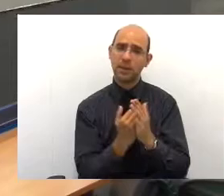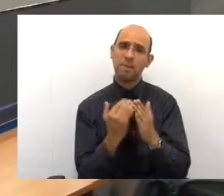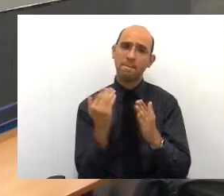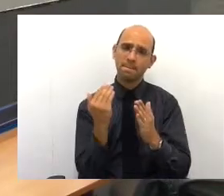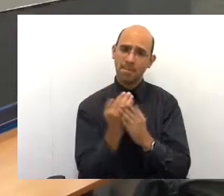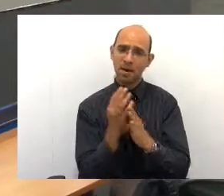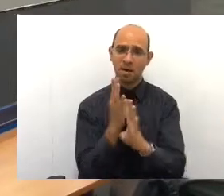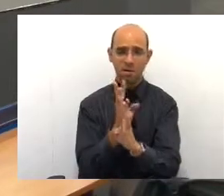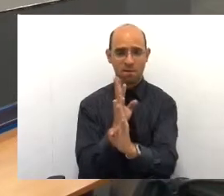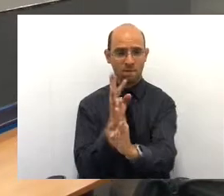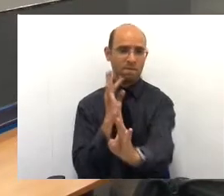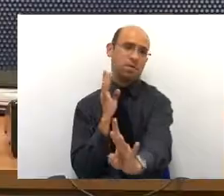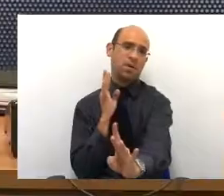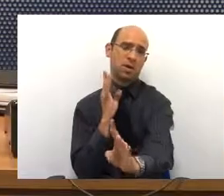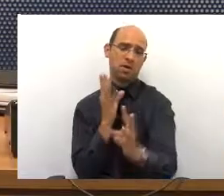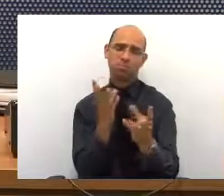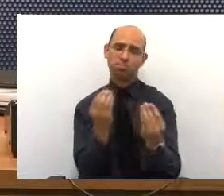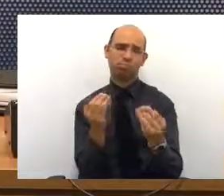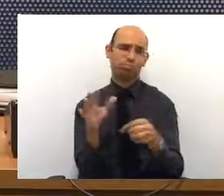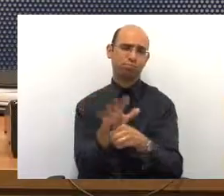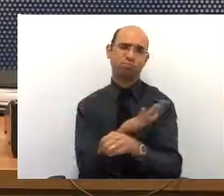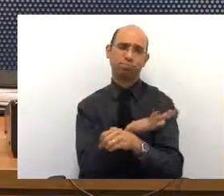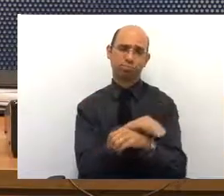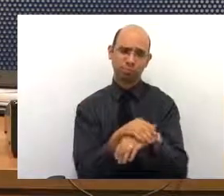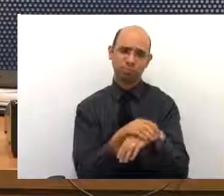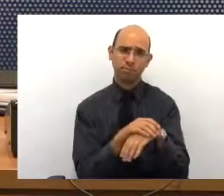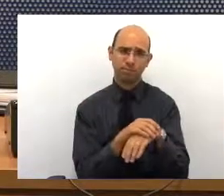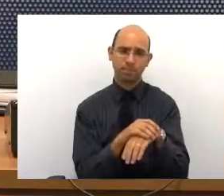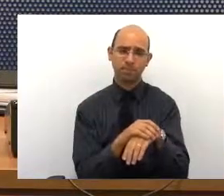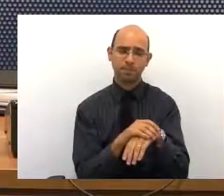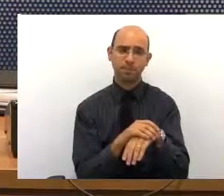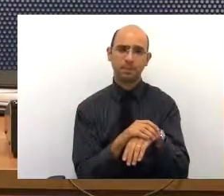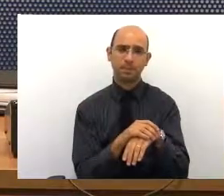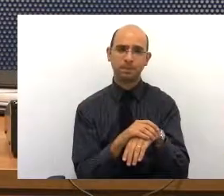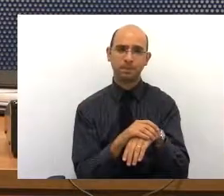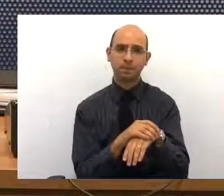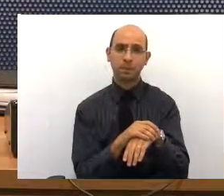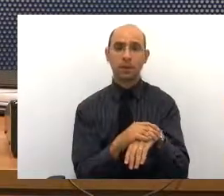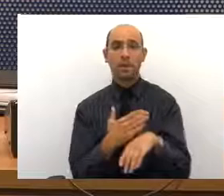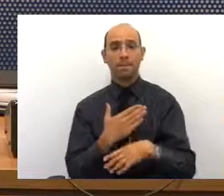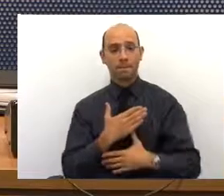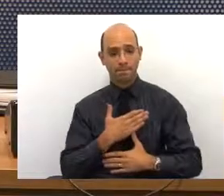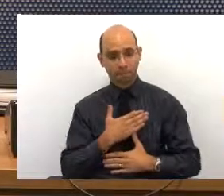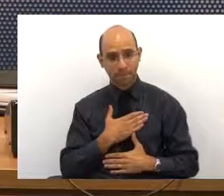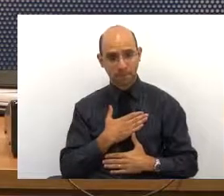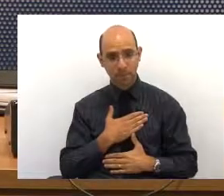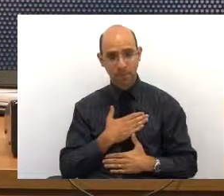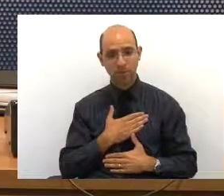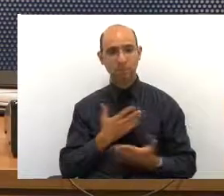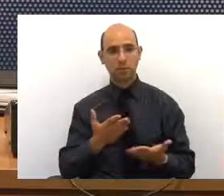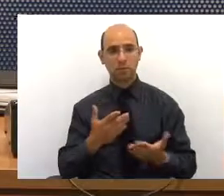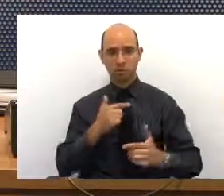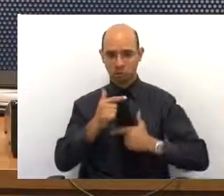fila ainda é grande. Veja, na minha gestão na saúde,